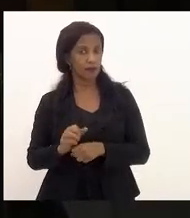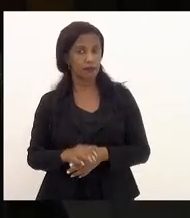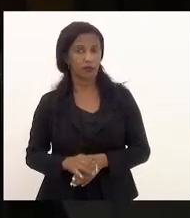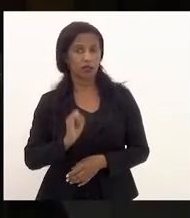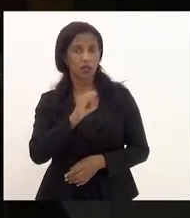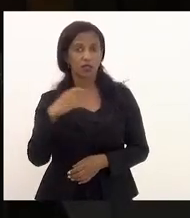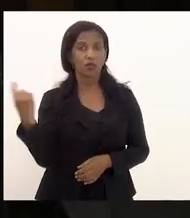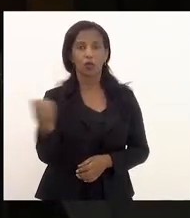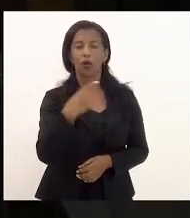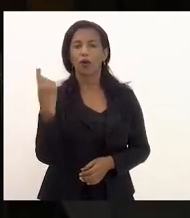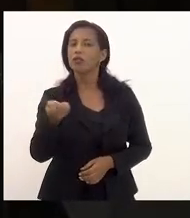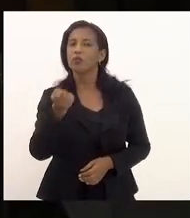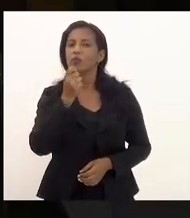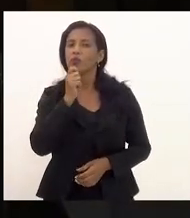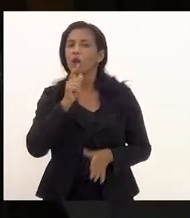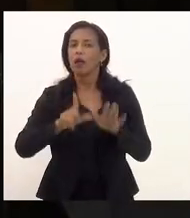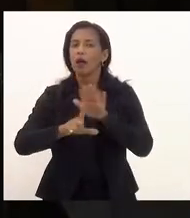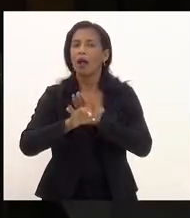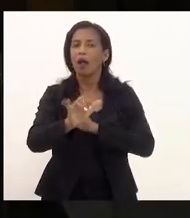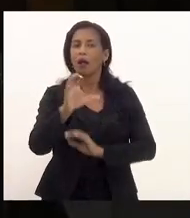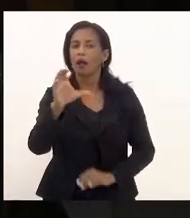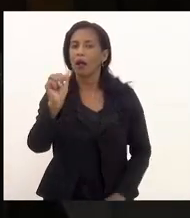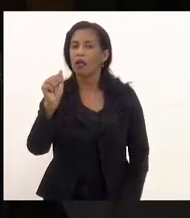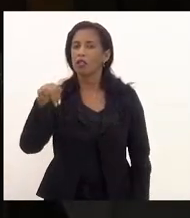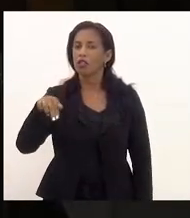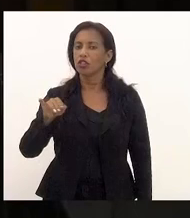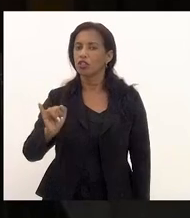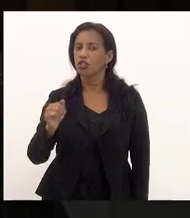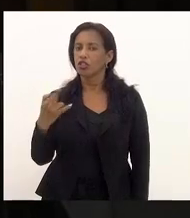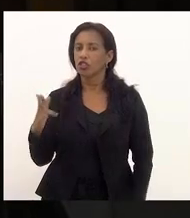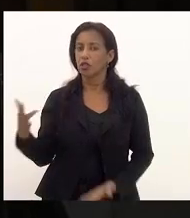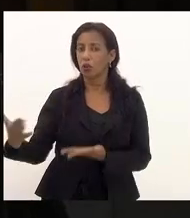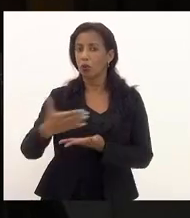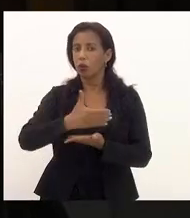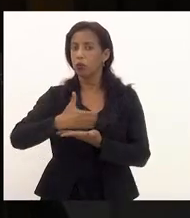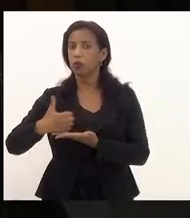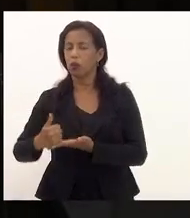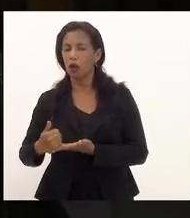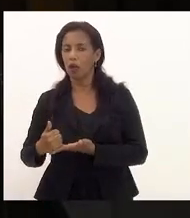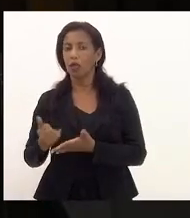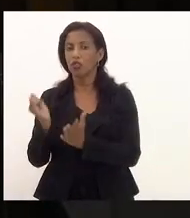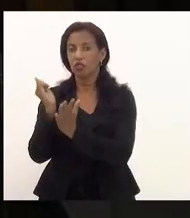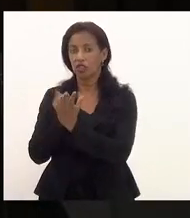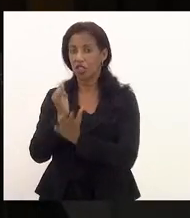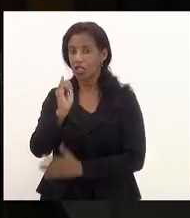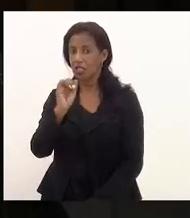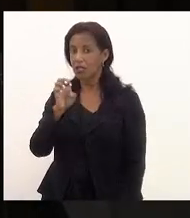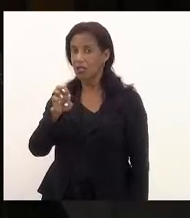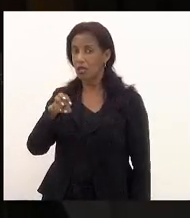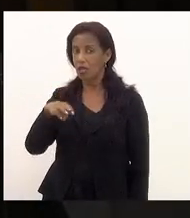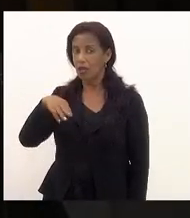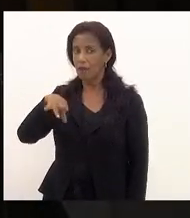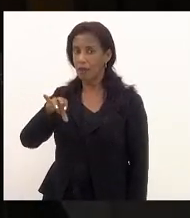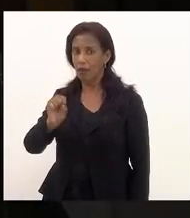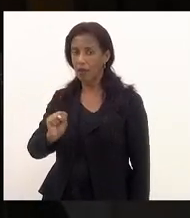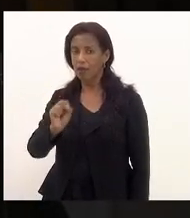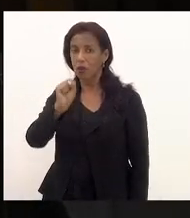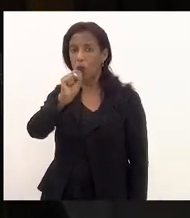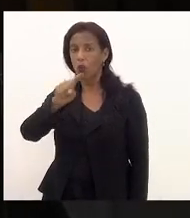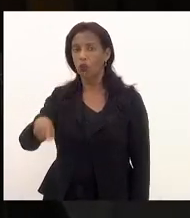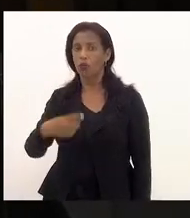se nós não tivéssemos lei Candir, nós arrecadaríamos de ICMS 8